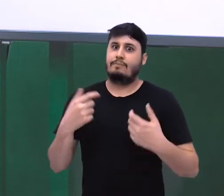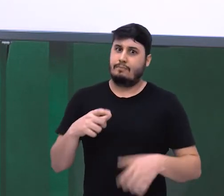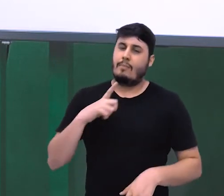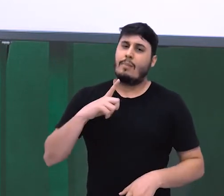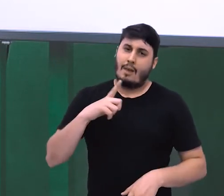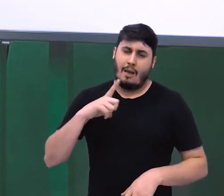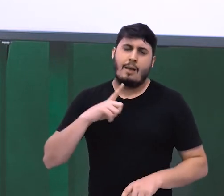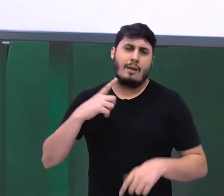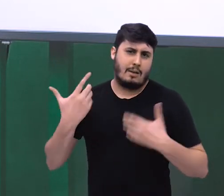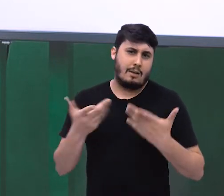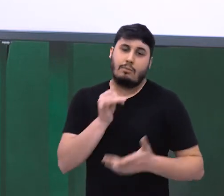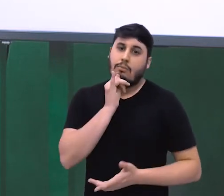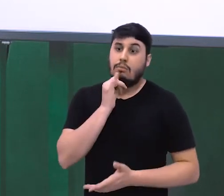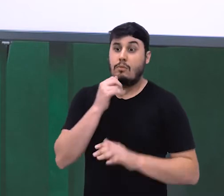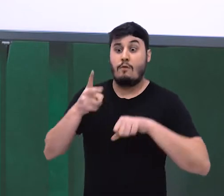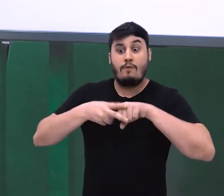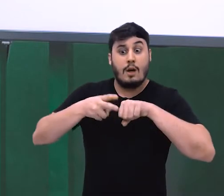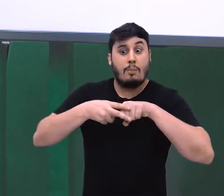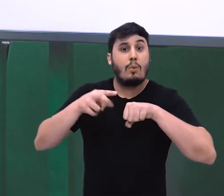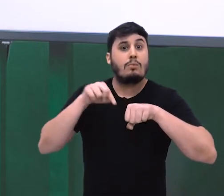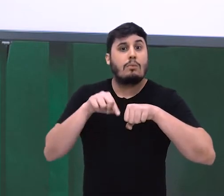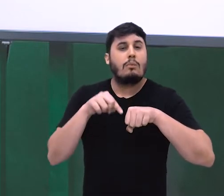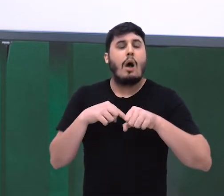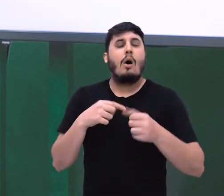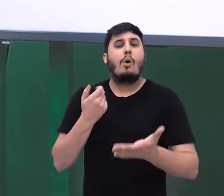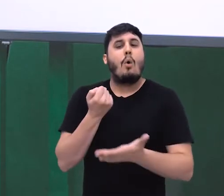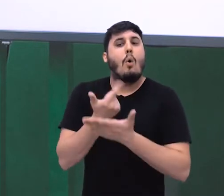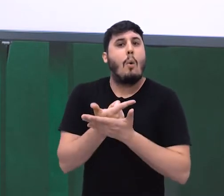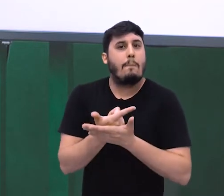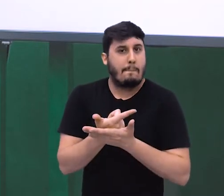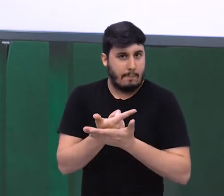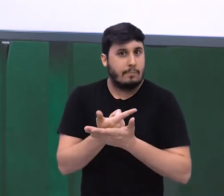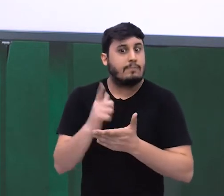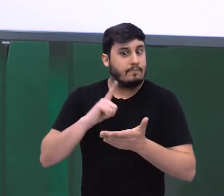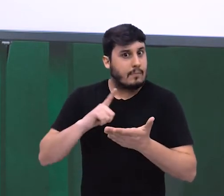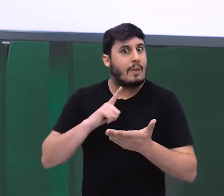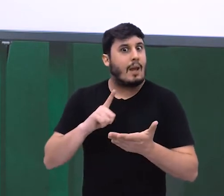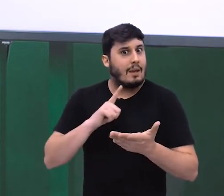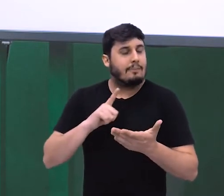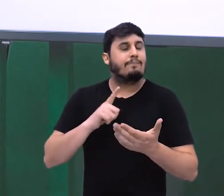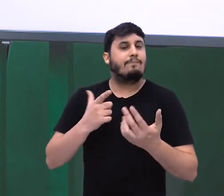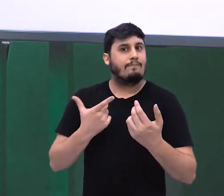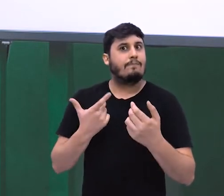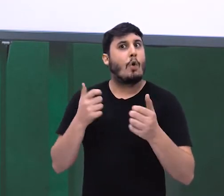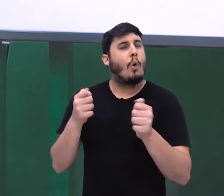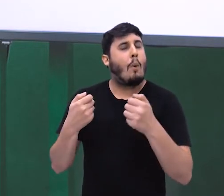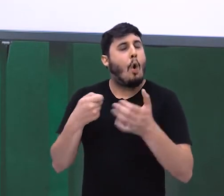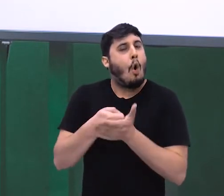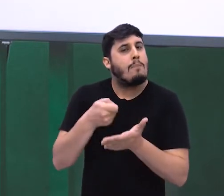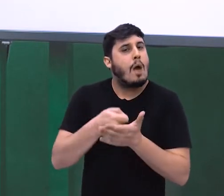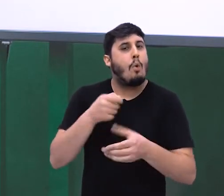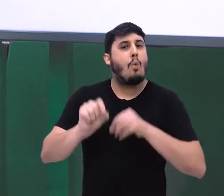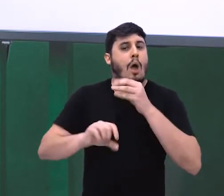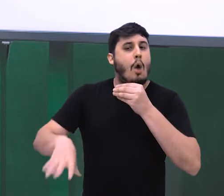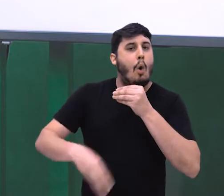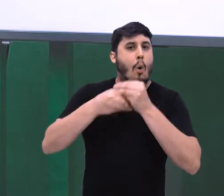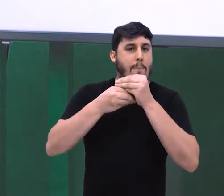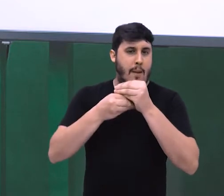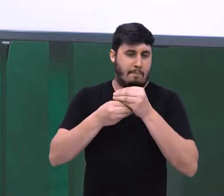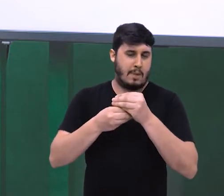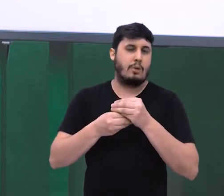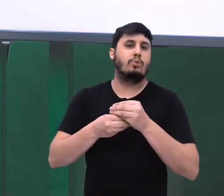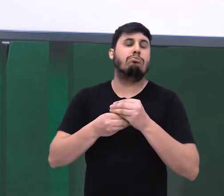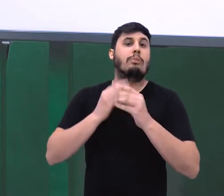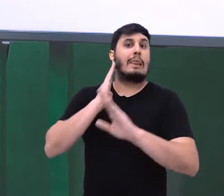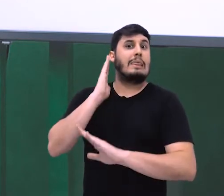Quem compra, compra algo. Então, o verbo comprar é um verbo transitivo direto que precisa, como complemento, de um objeto direto,